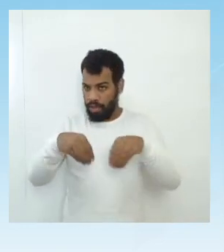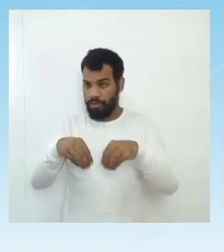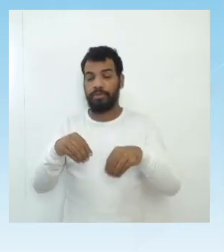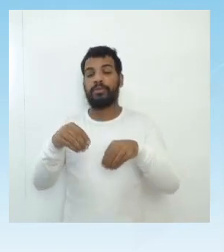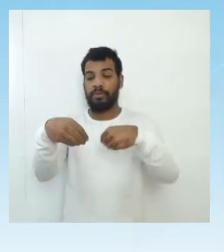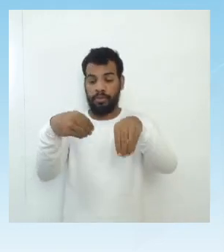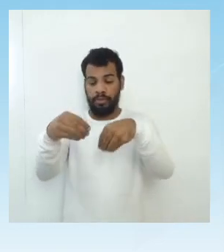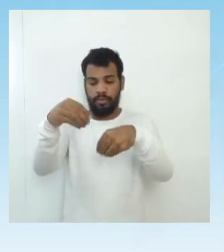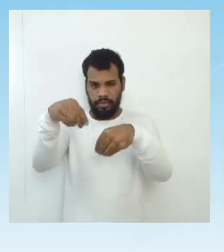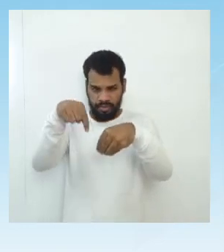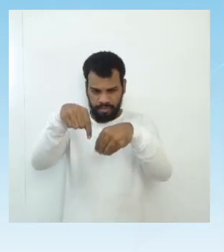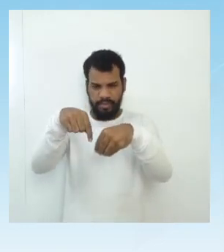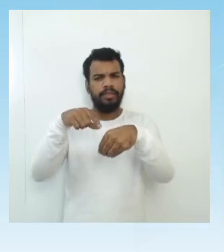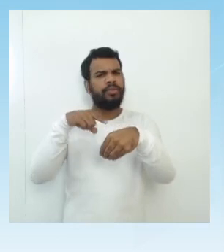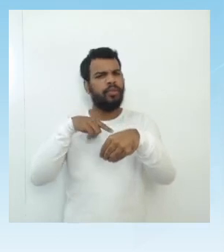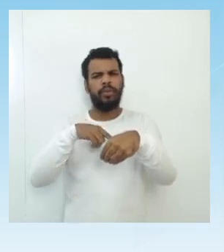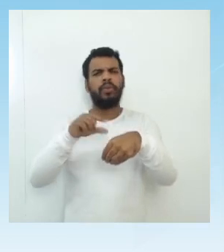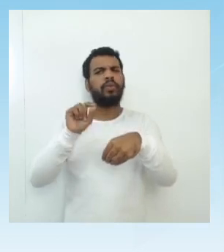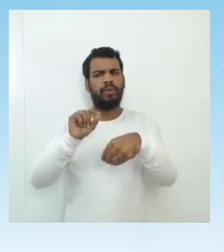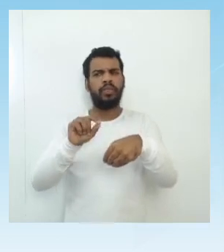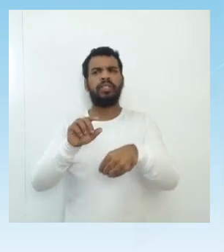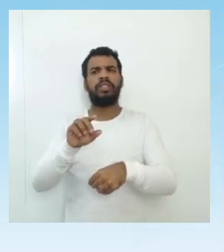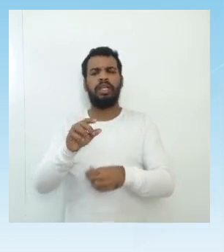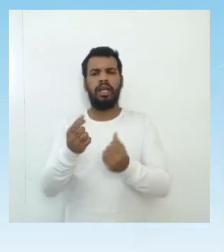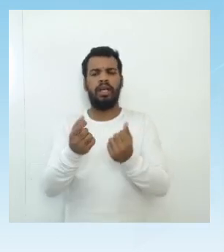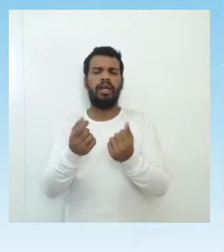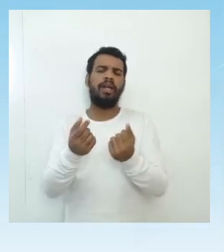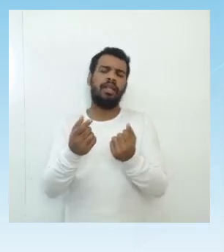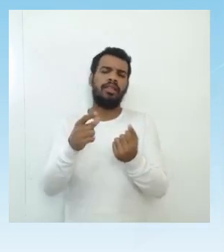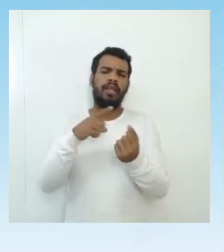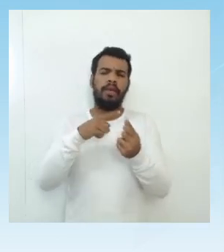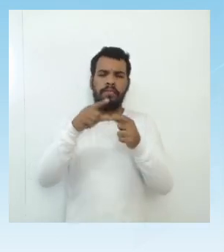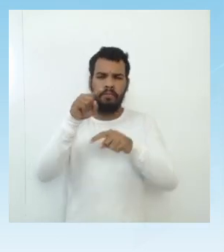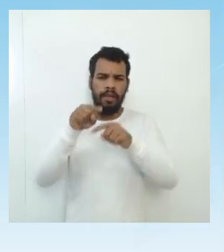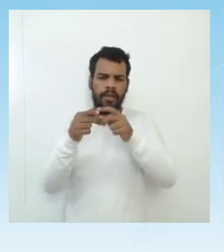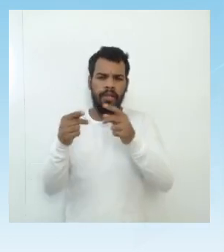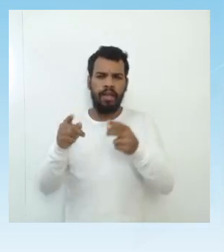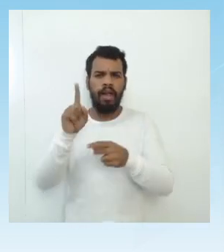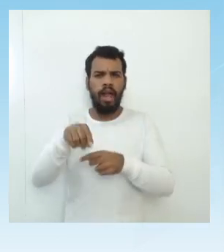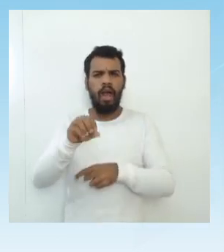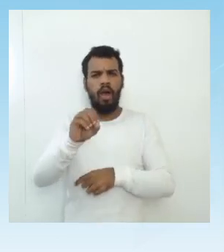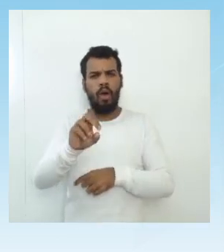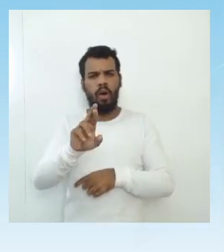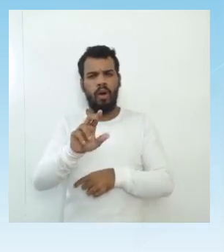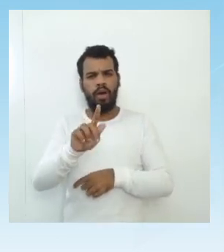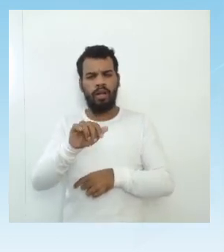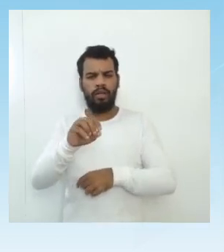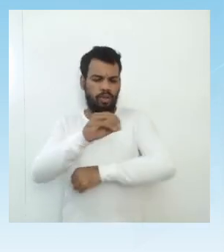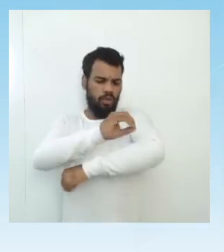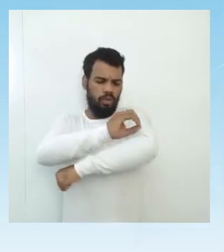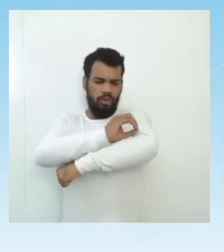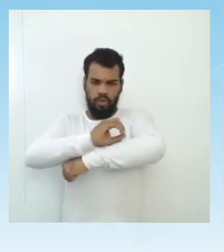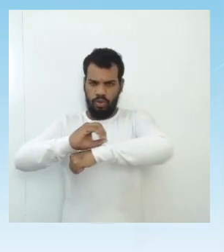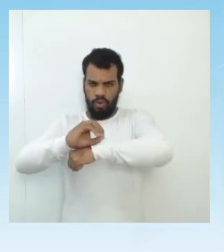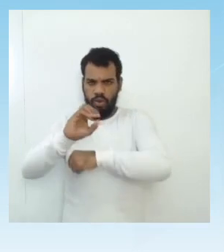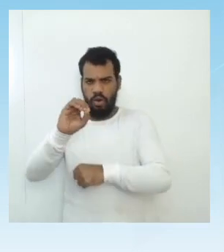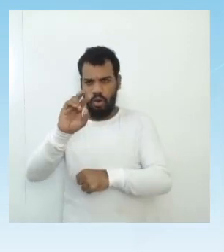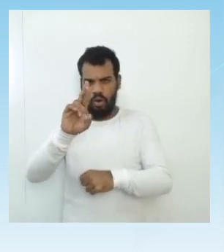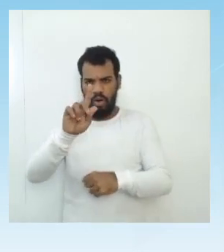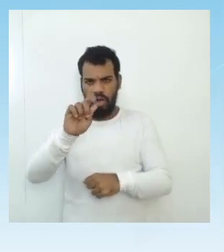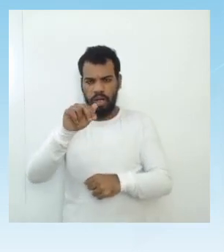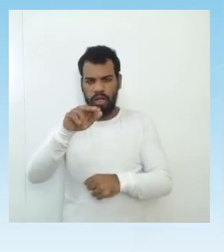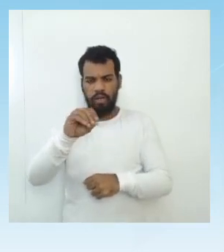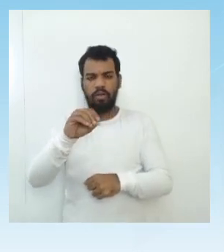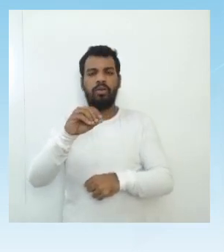grande decetalidade, eles são materiais orgânicos que são constituídos por grandes